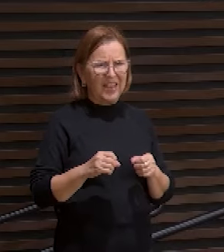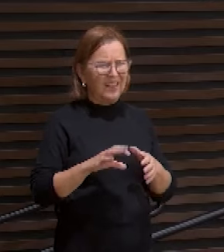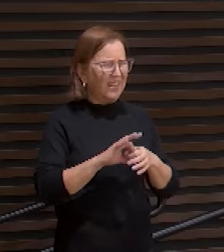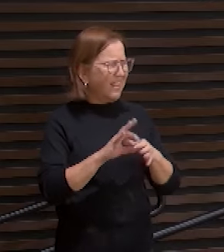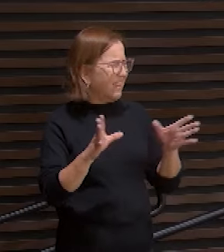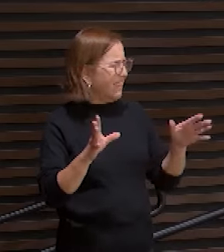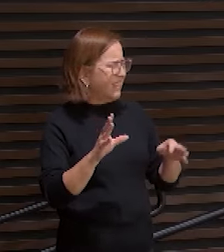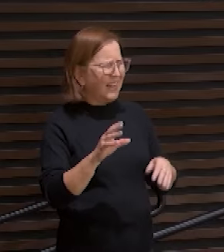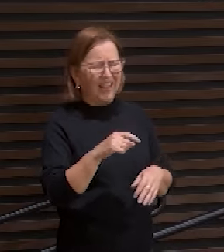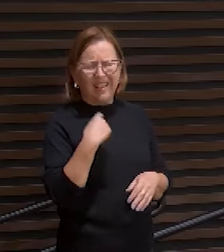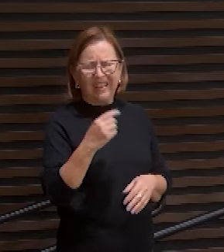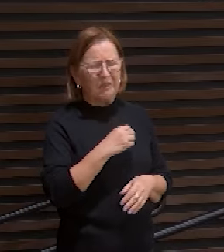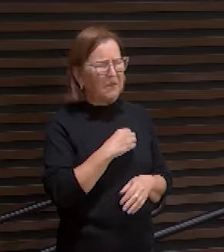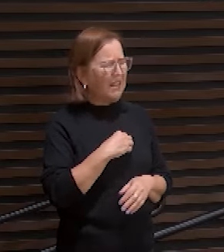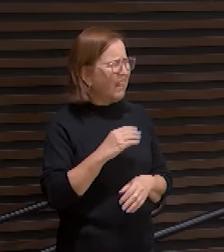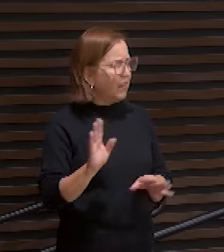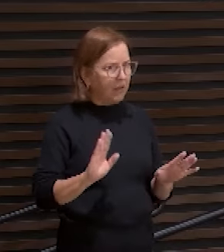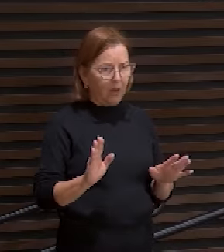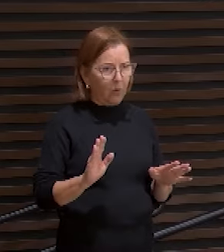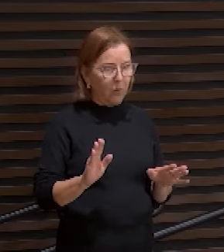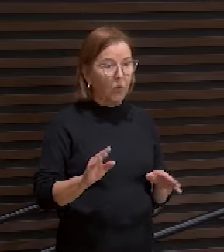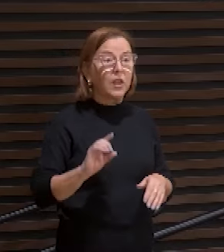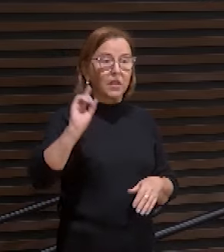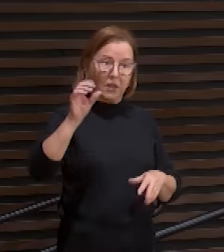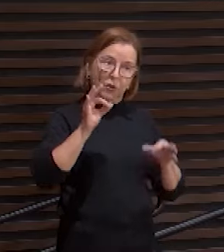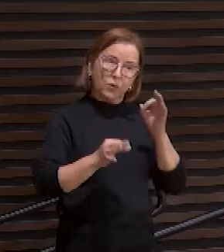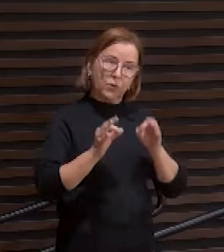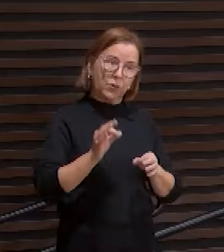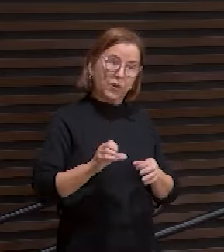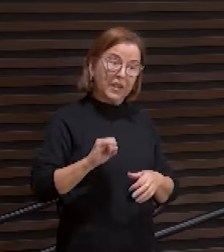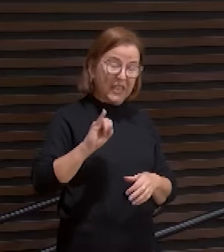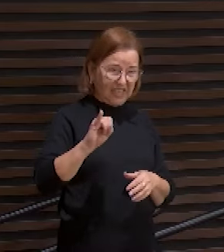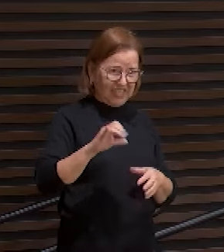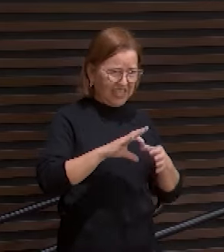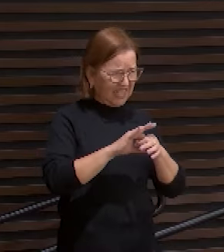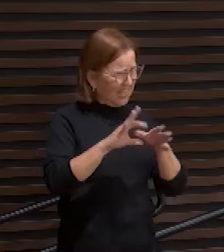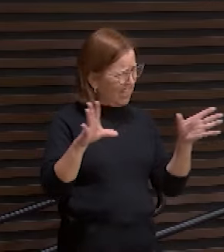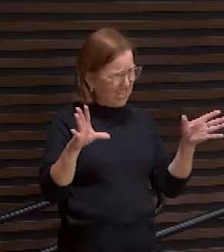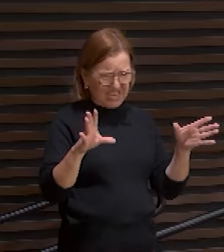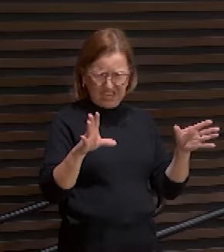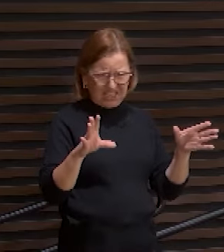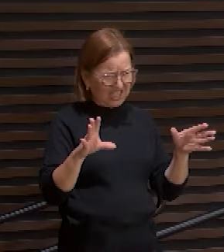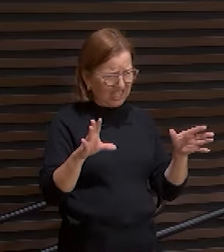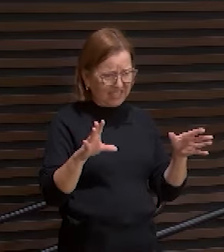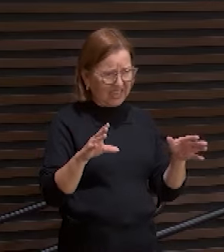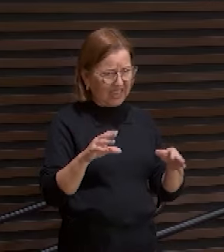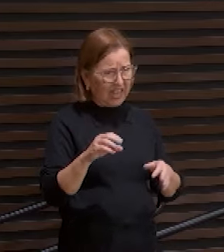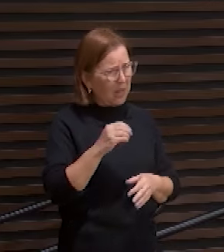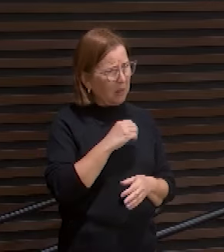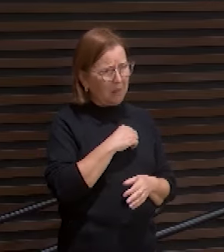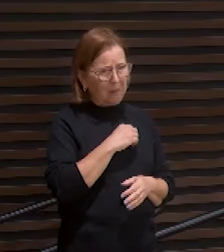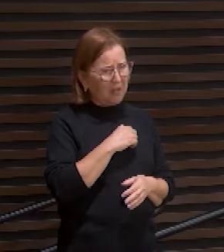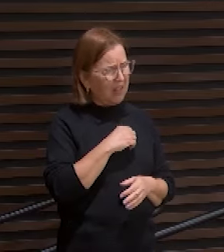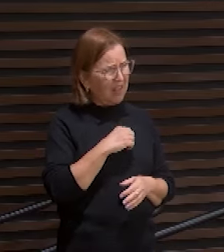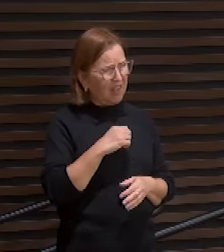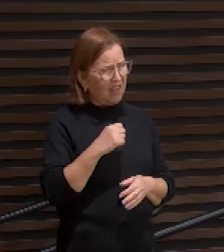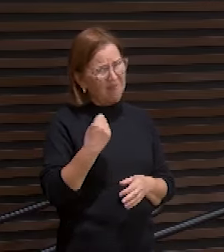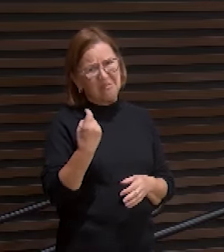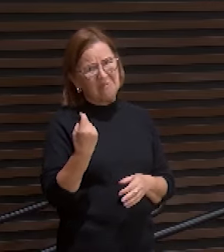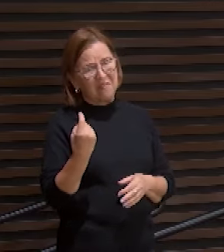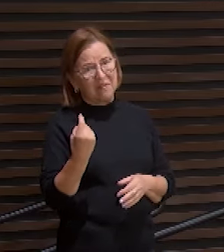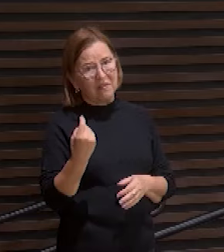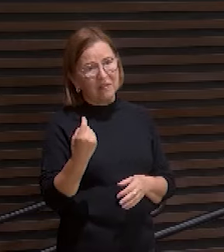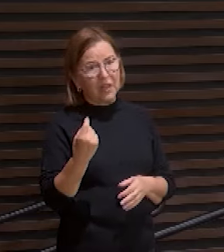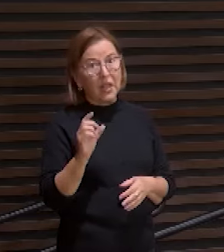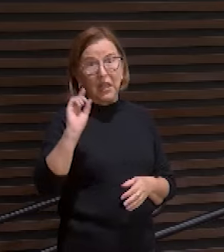finge que não aconteceu não ele é justo se ele fizer isso se ele deixar passar um pecado sequer impune um ele